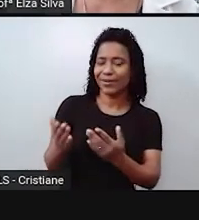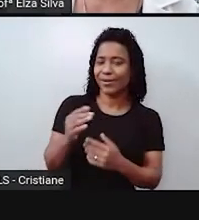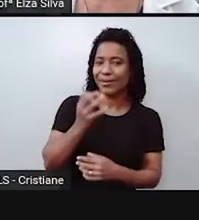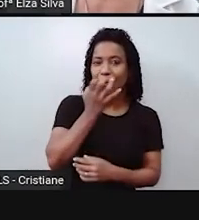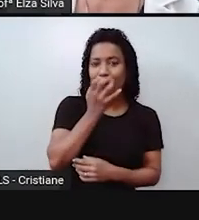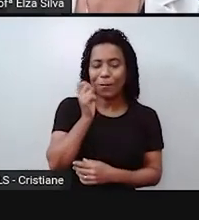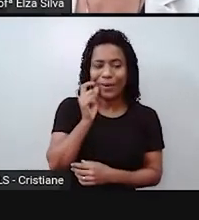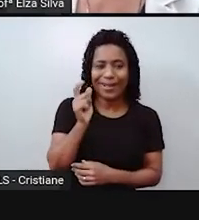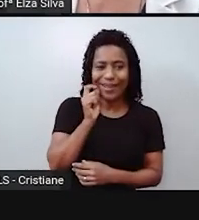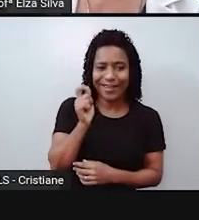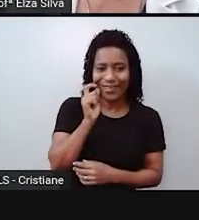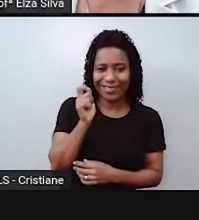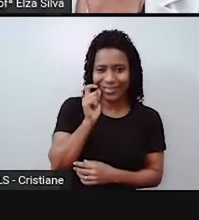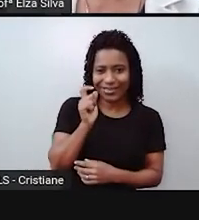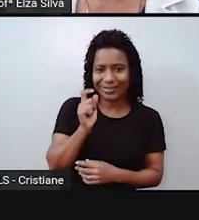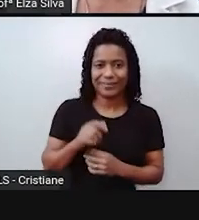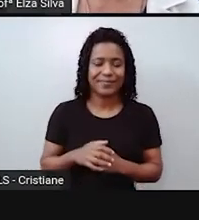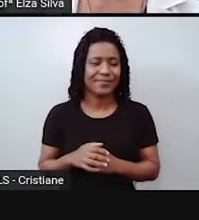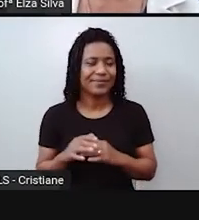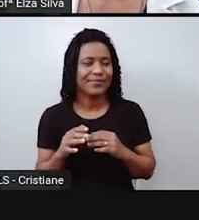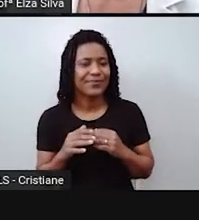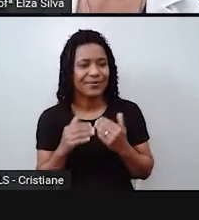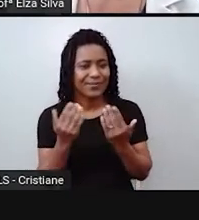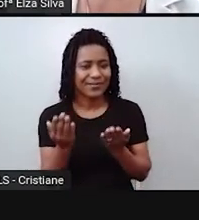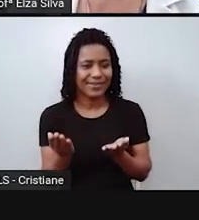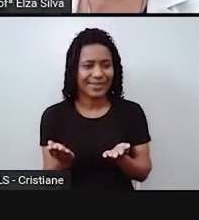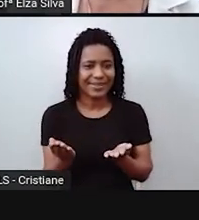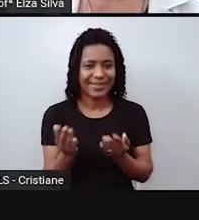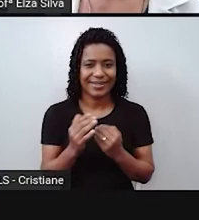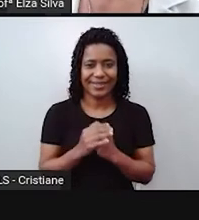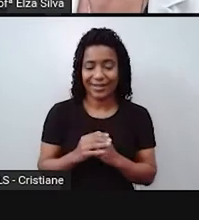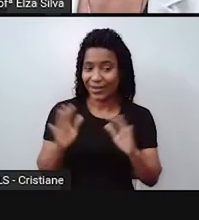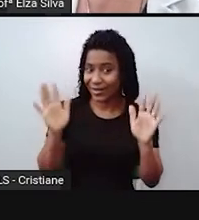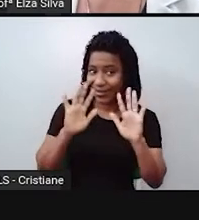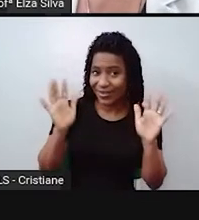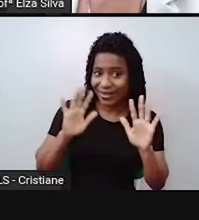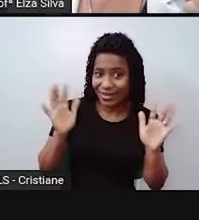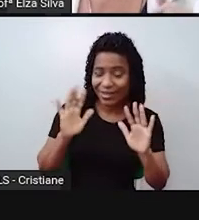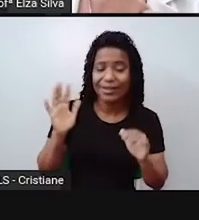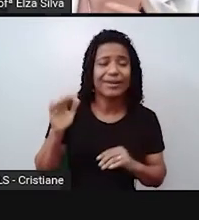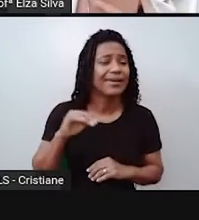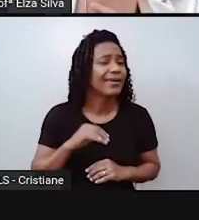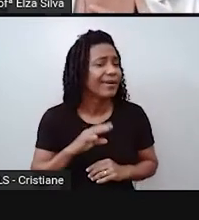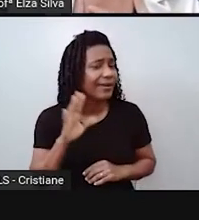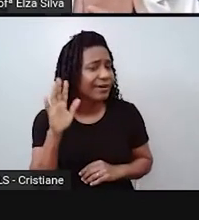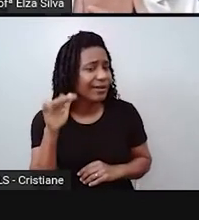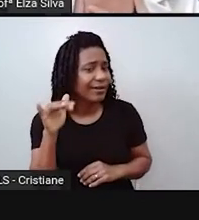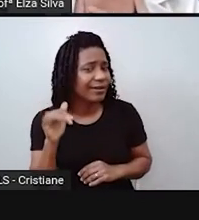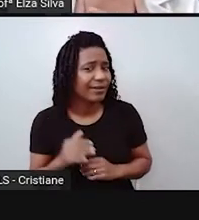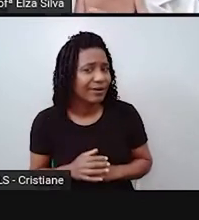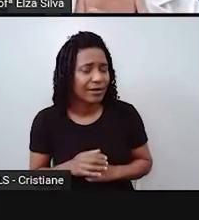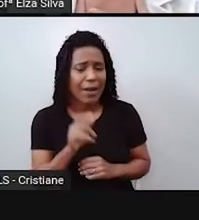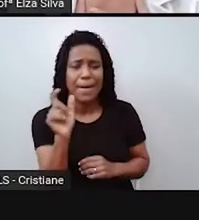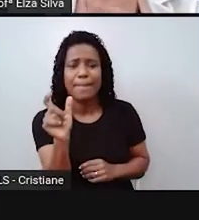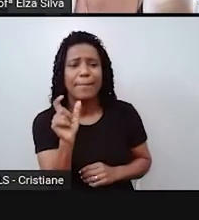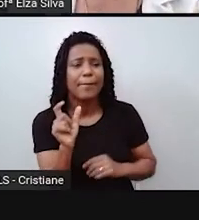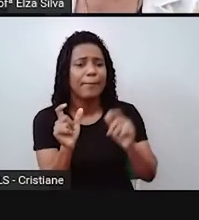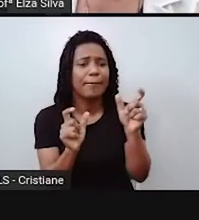hey, where did my words go? Hey, onde foram as minhas palavras?